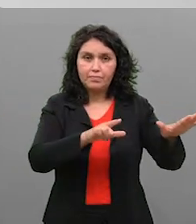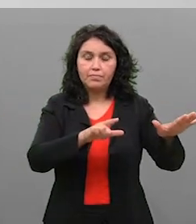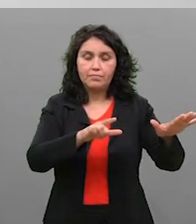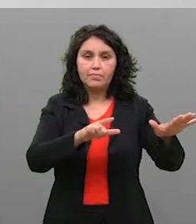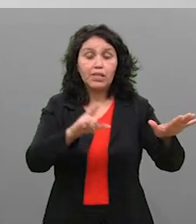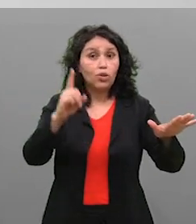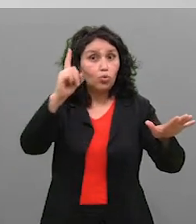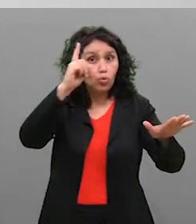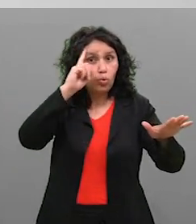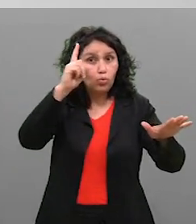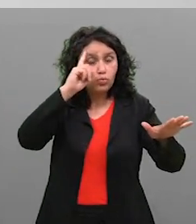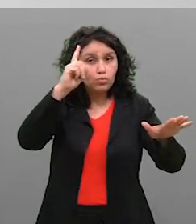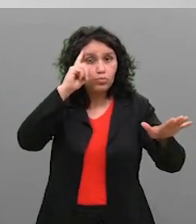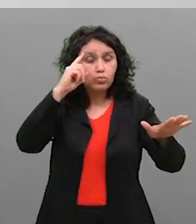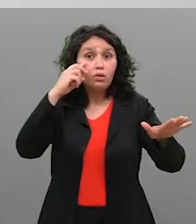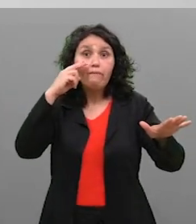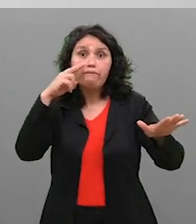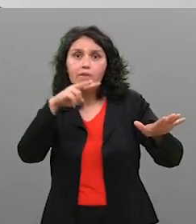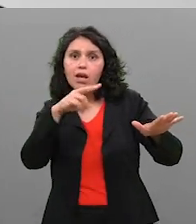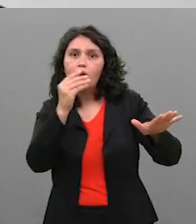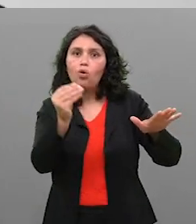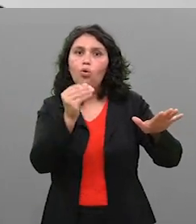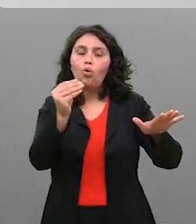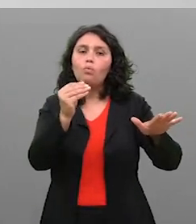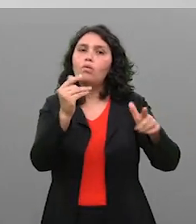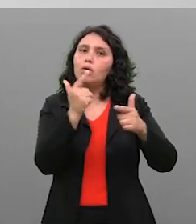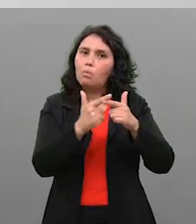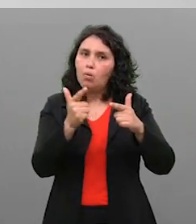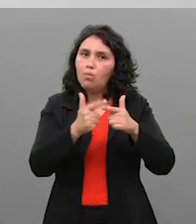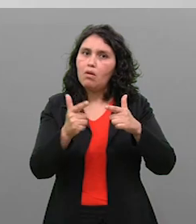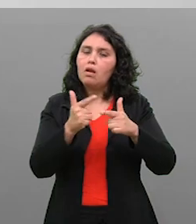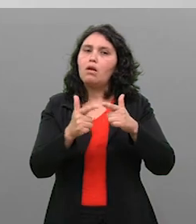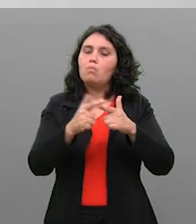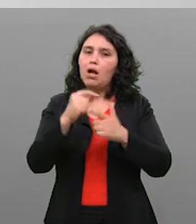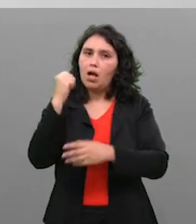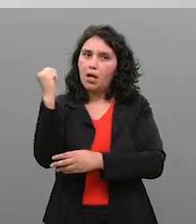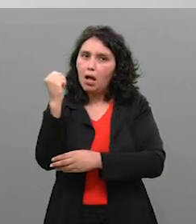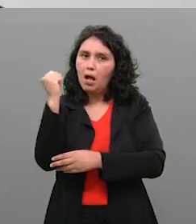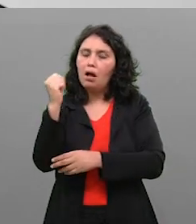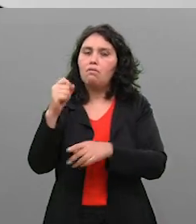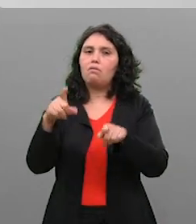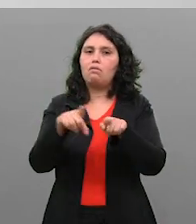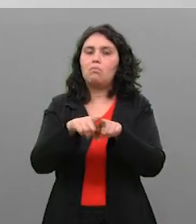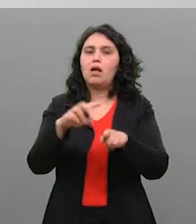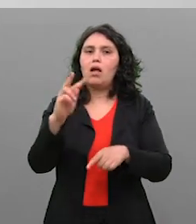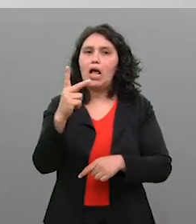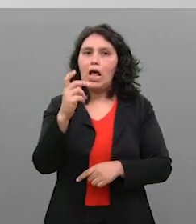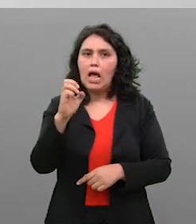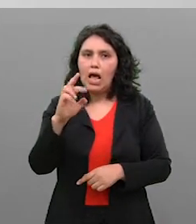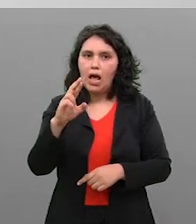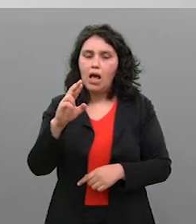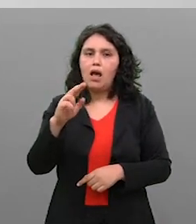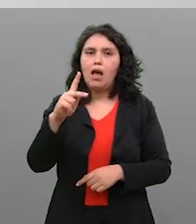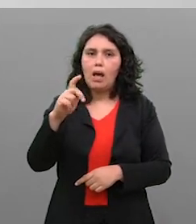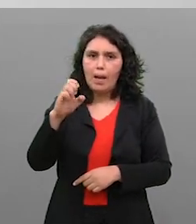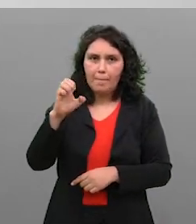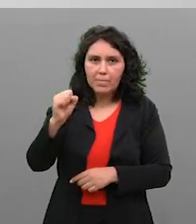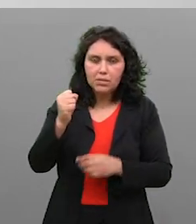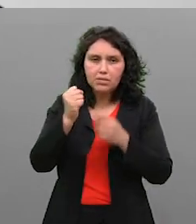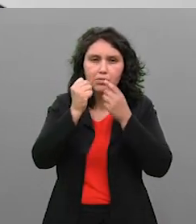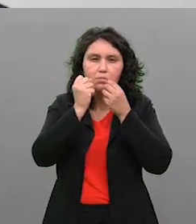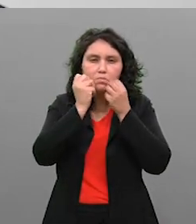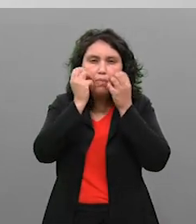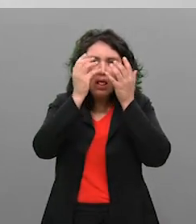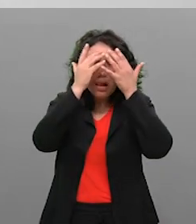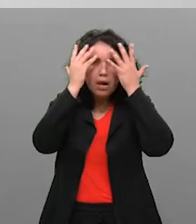veja o paciente todos os dias, porque pode ter complicações como infecções, infecções virais, tipo herpes simples,